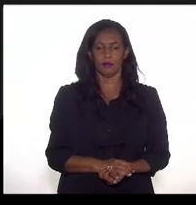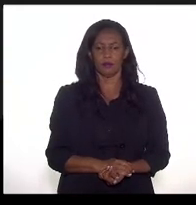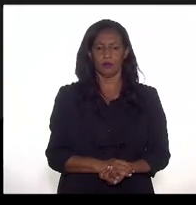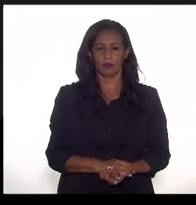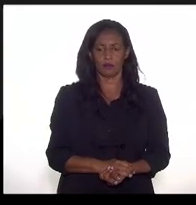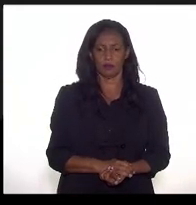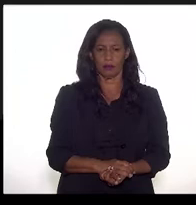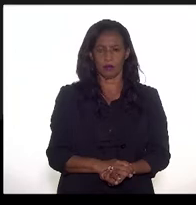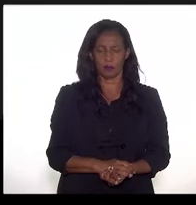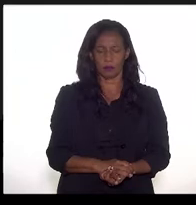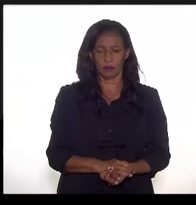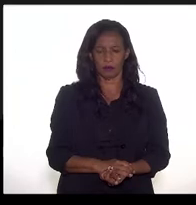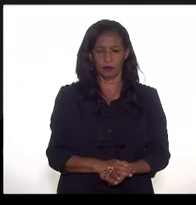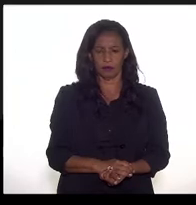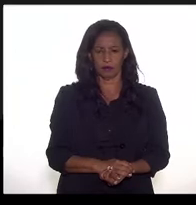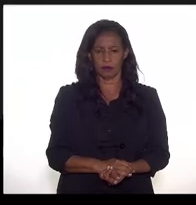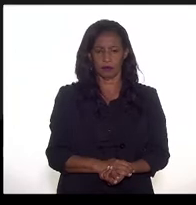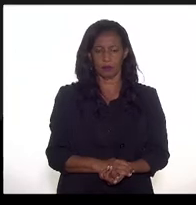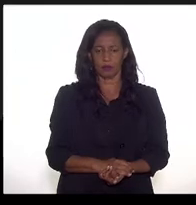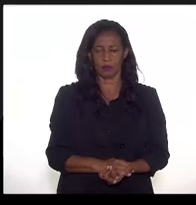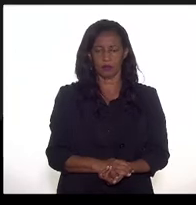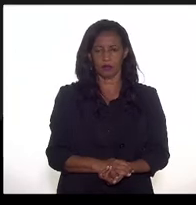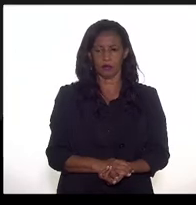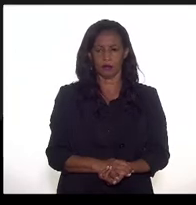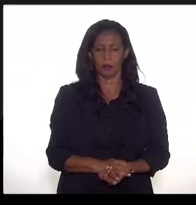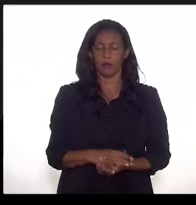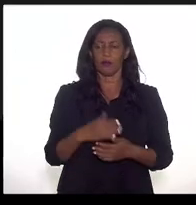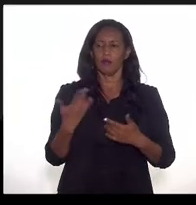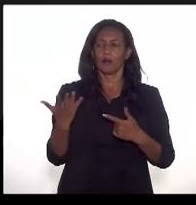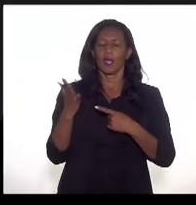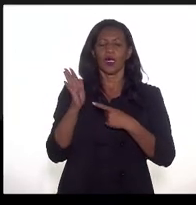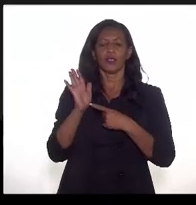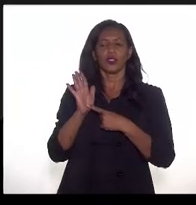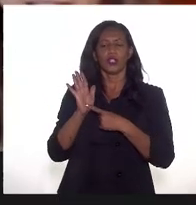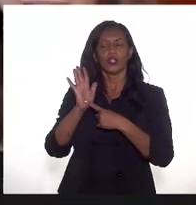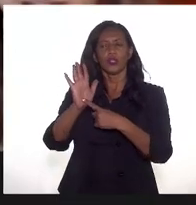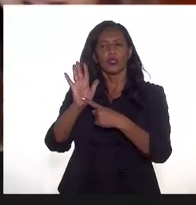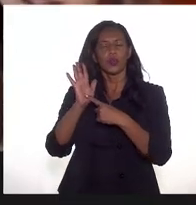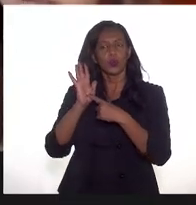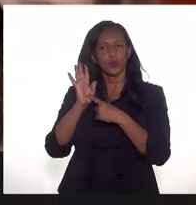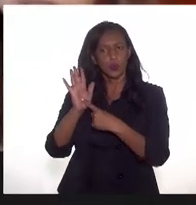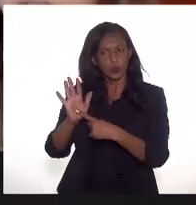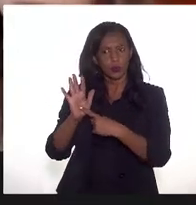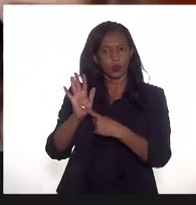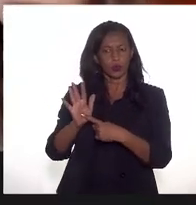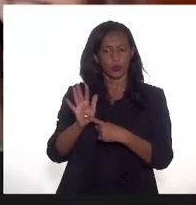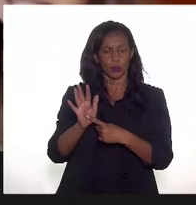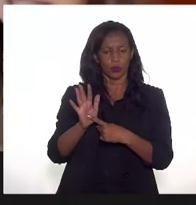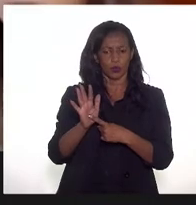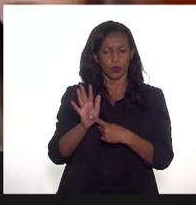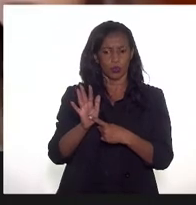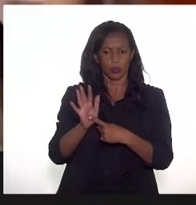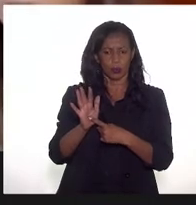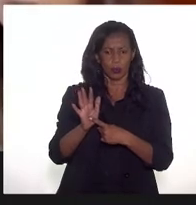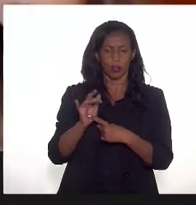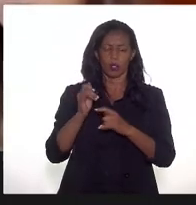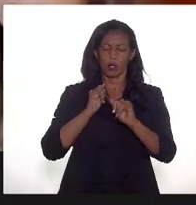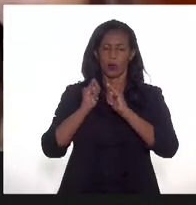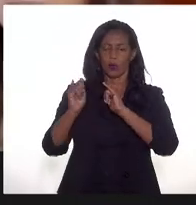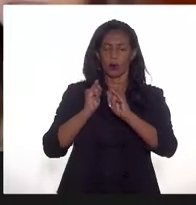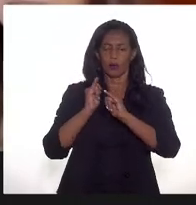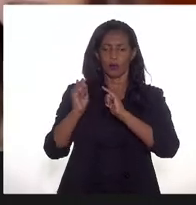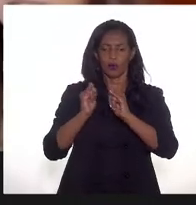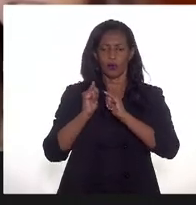vou tirar a máscara para facilitar. Bom, a gente classifica considerando se seriam informações